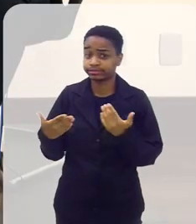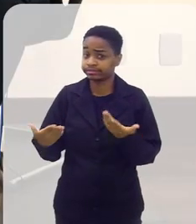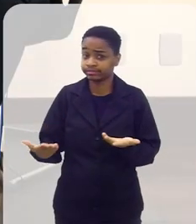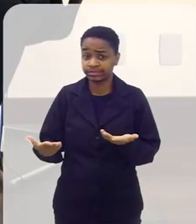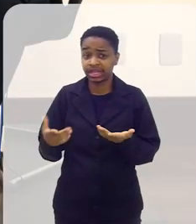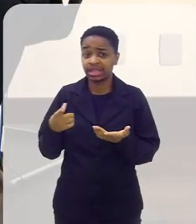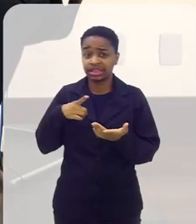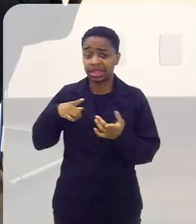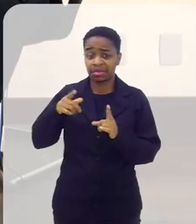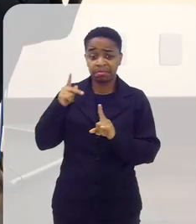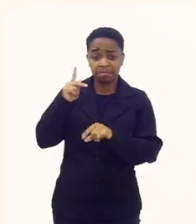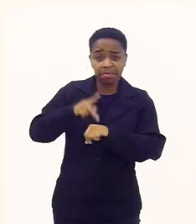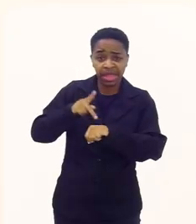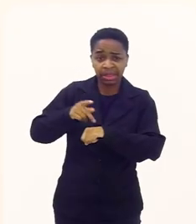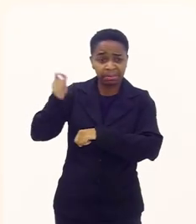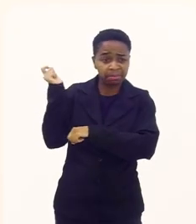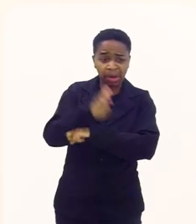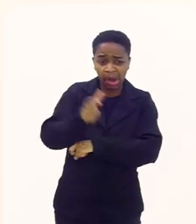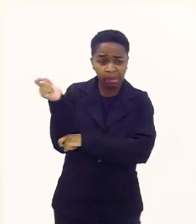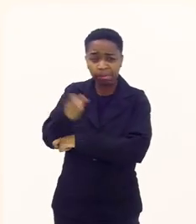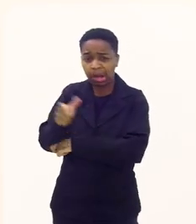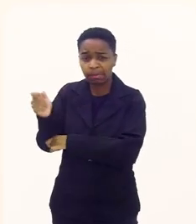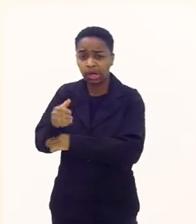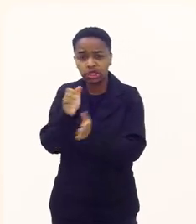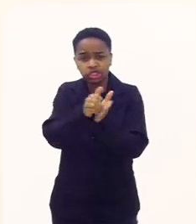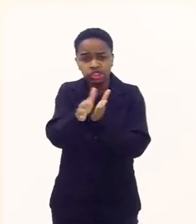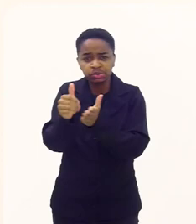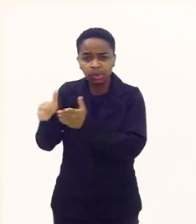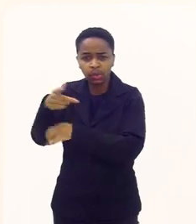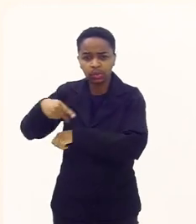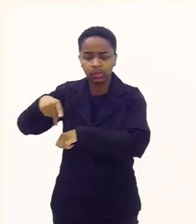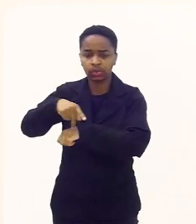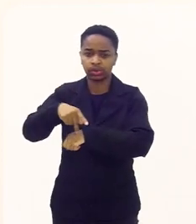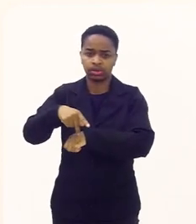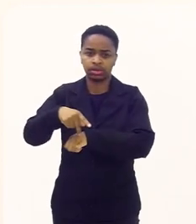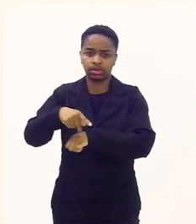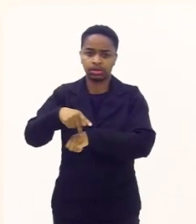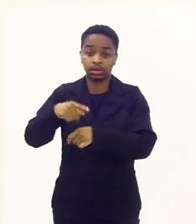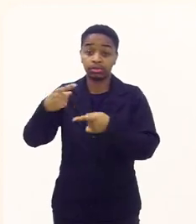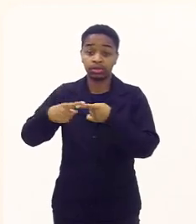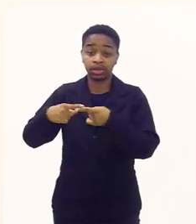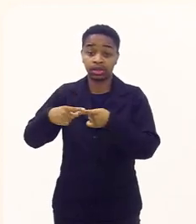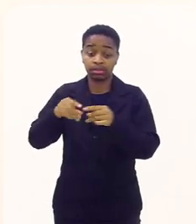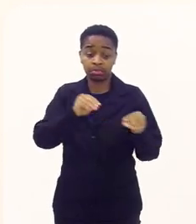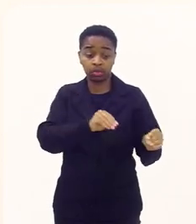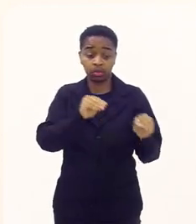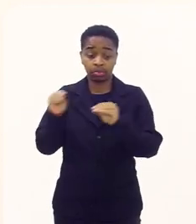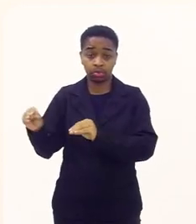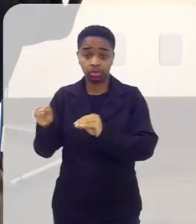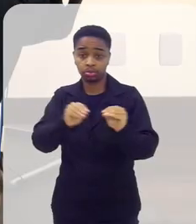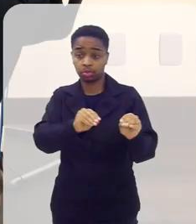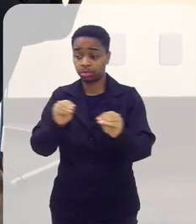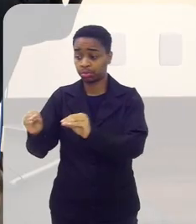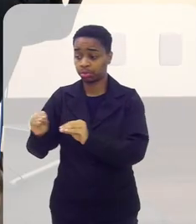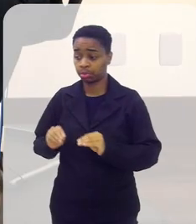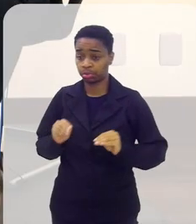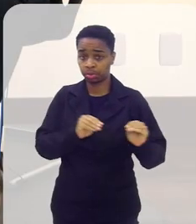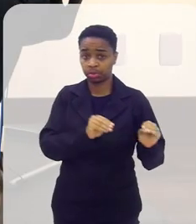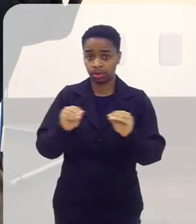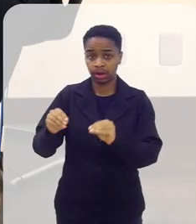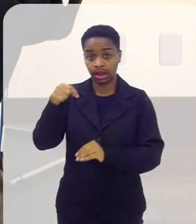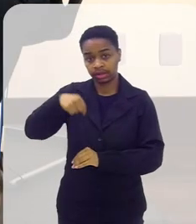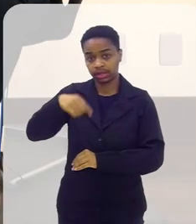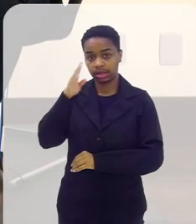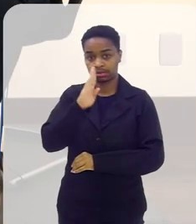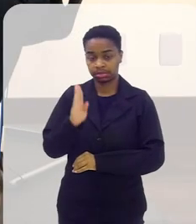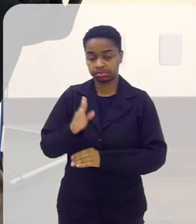aí o pobre do cigano coitado ele é apedrejado ele é expulso de vários países eles eles são o que? nomads eles